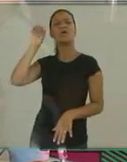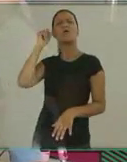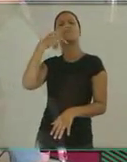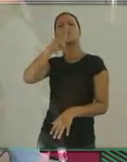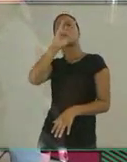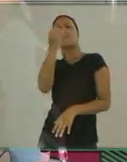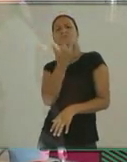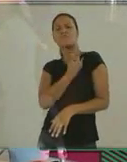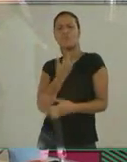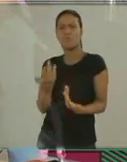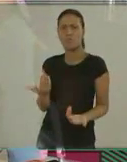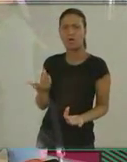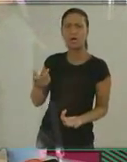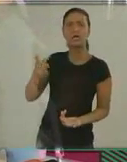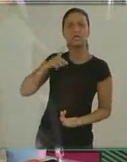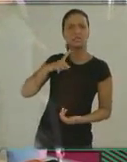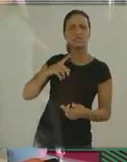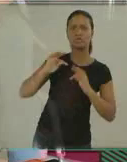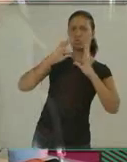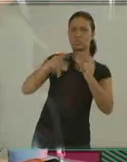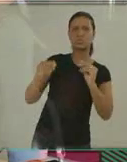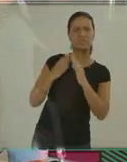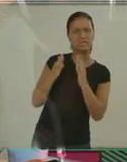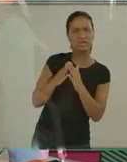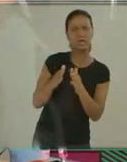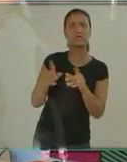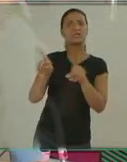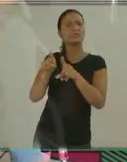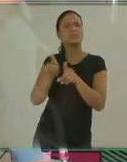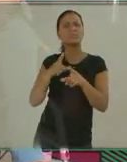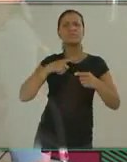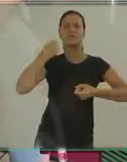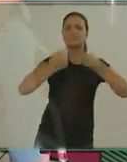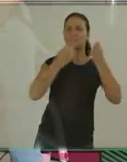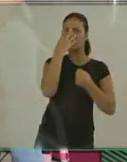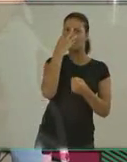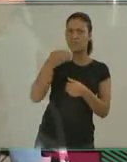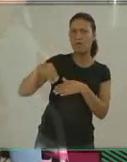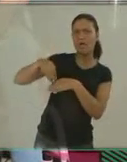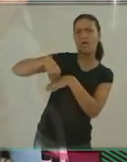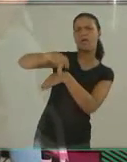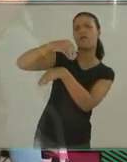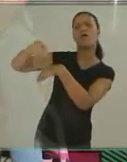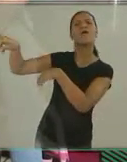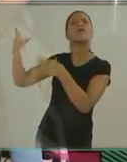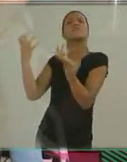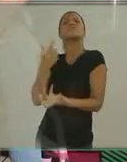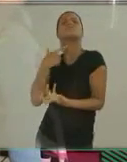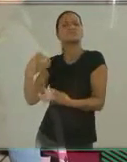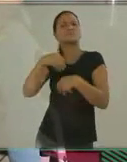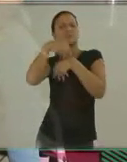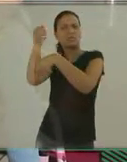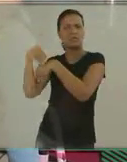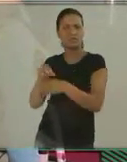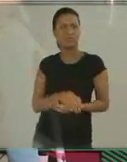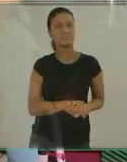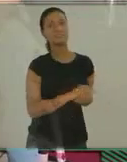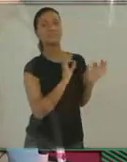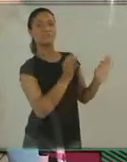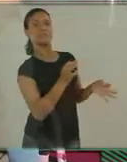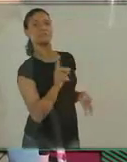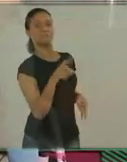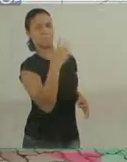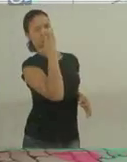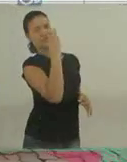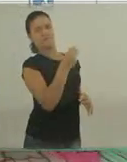vocês, além de adaptar a casa toda, também tem o transporte que leva vocês para onde vocês quiserem? Isso. Ele tem uma van que tem elevador